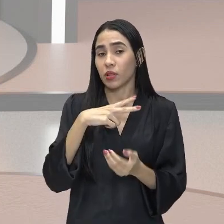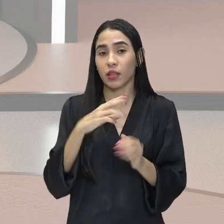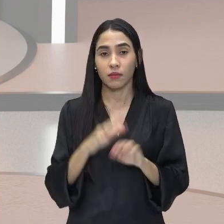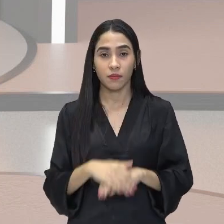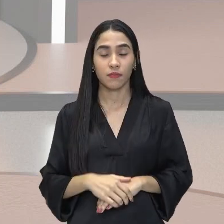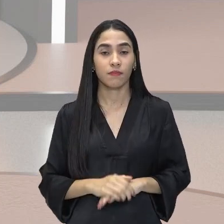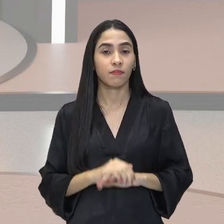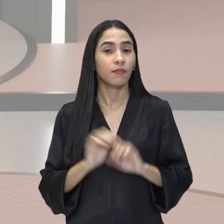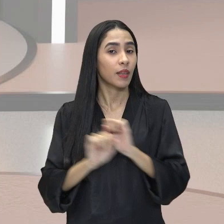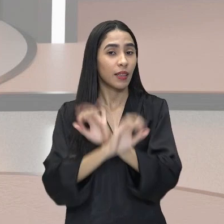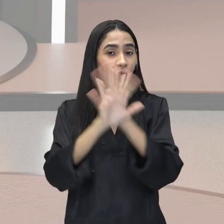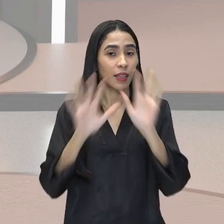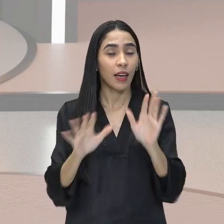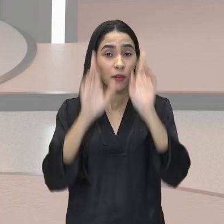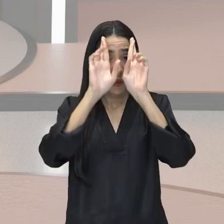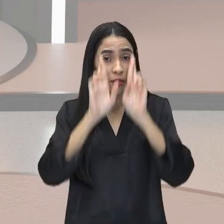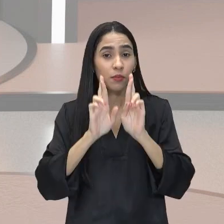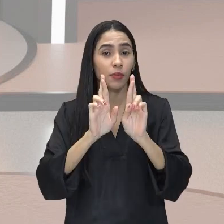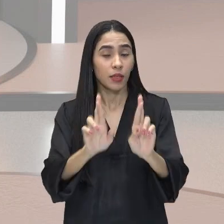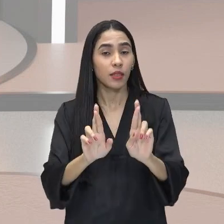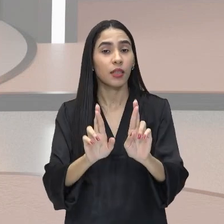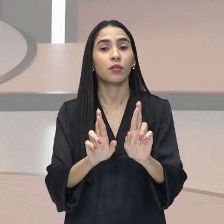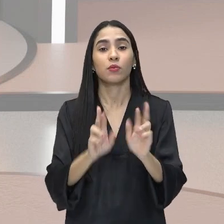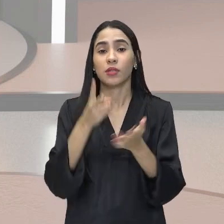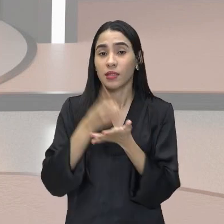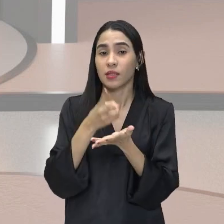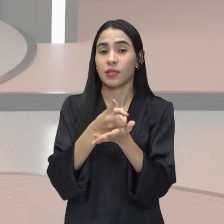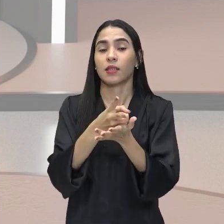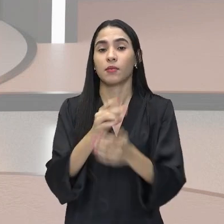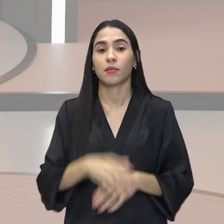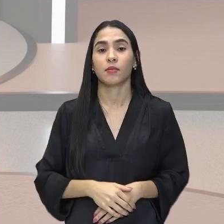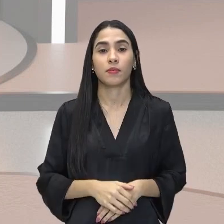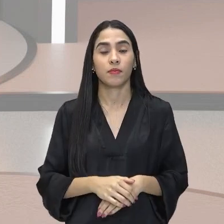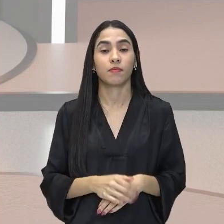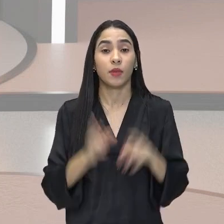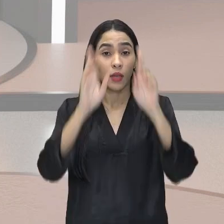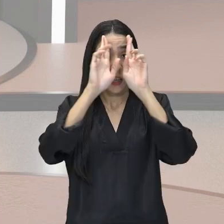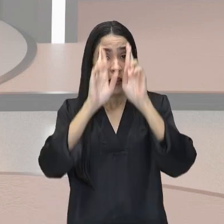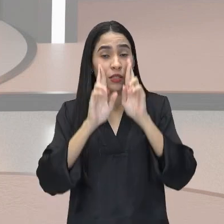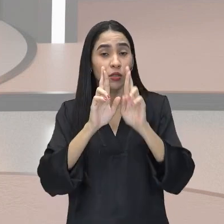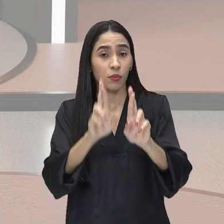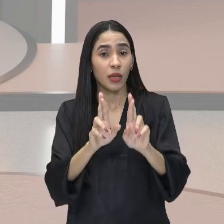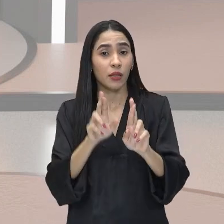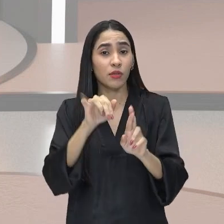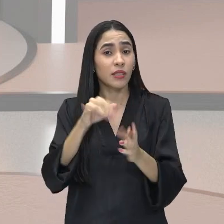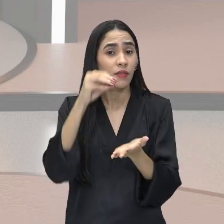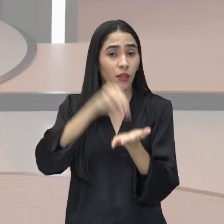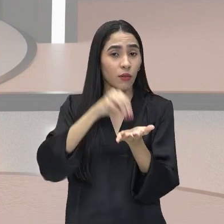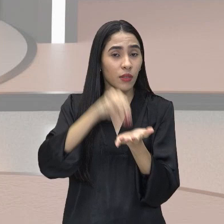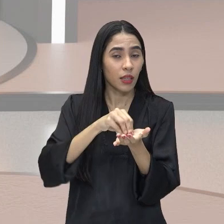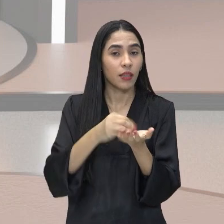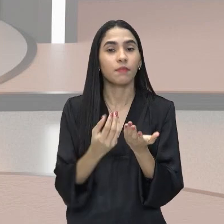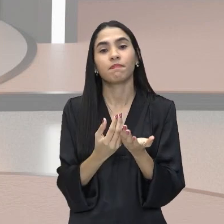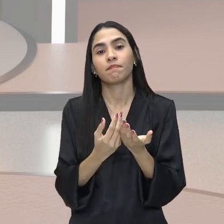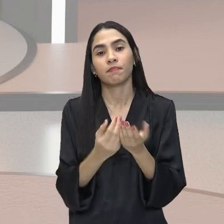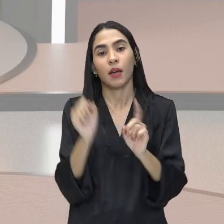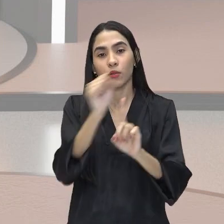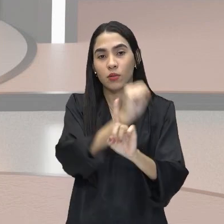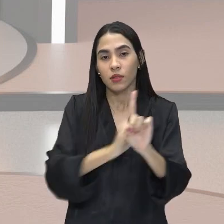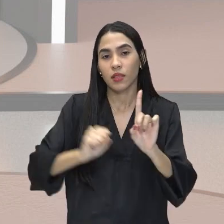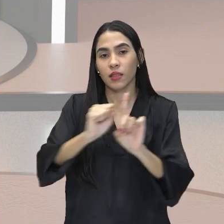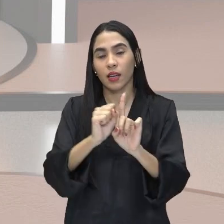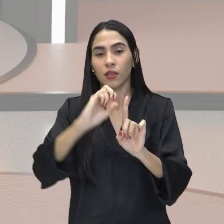claro que respeitando o outro. Quando esse respeito não existe, a própria sociedade